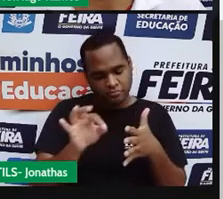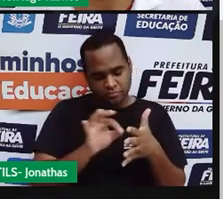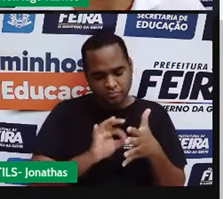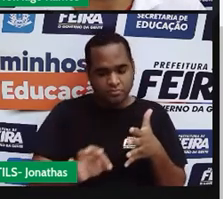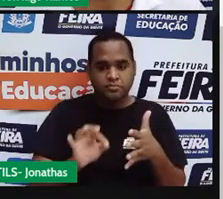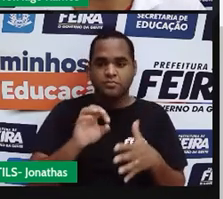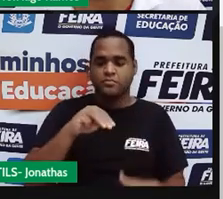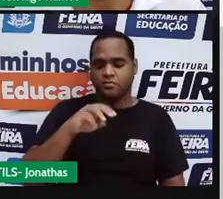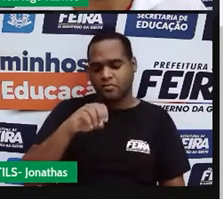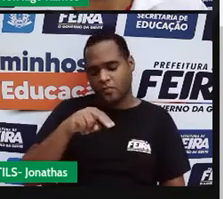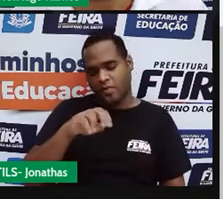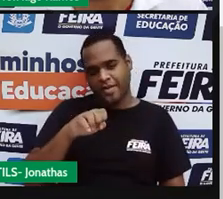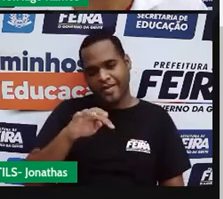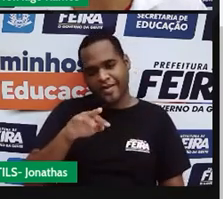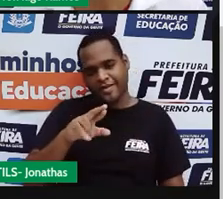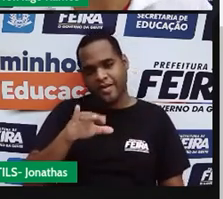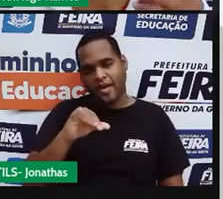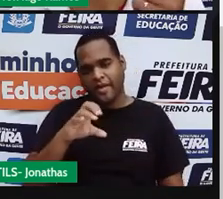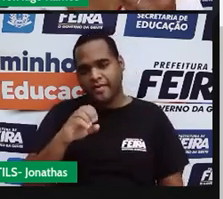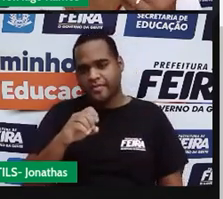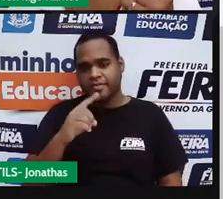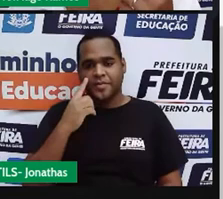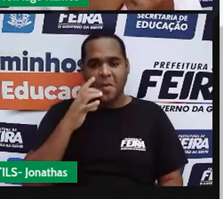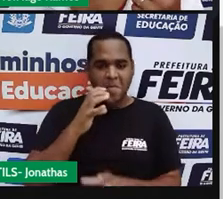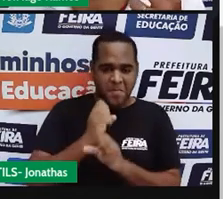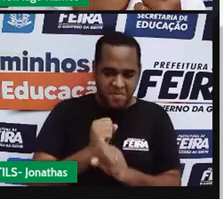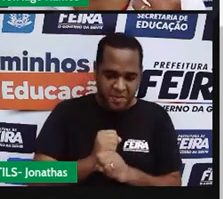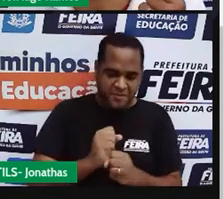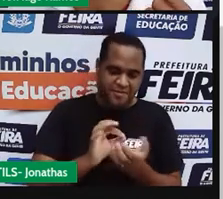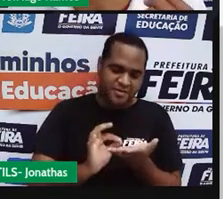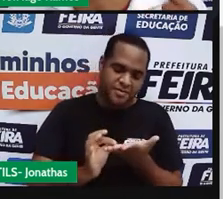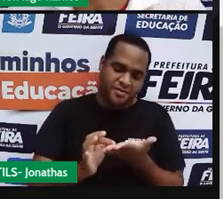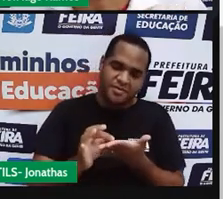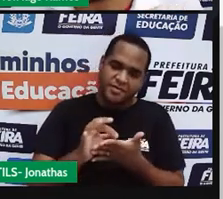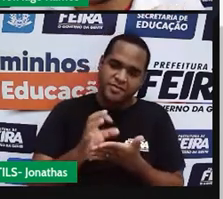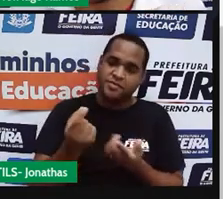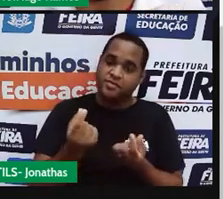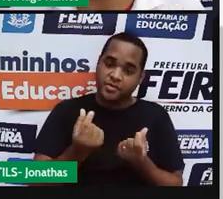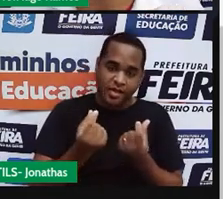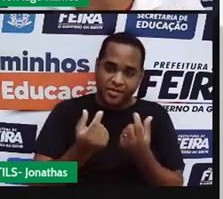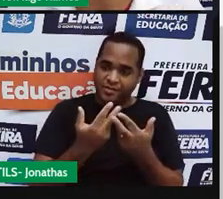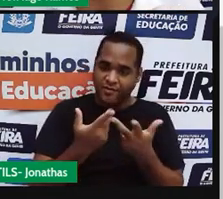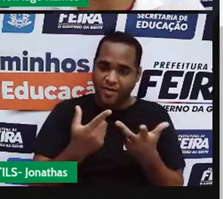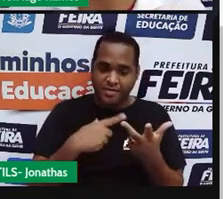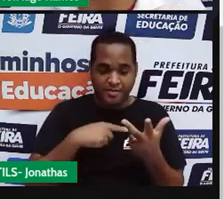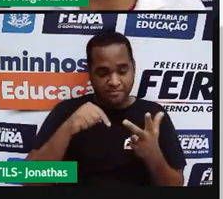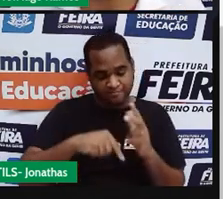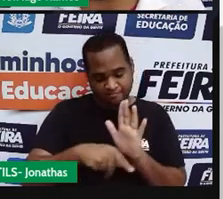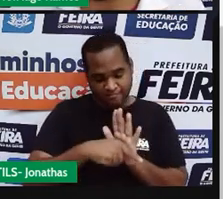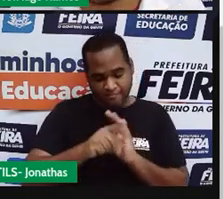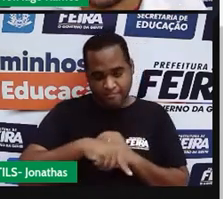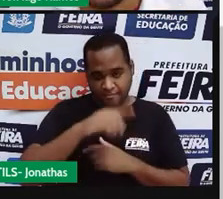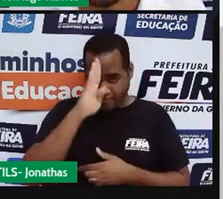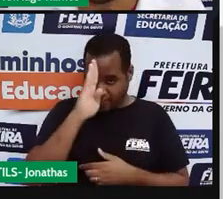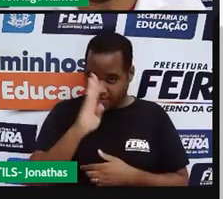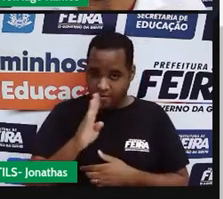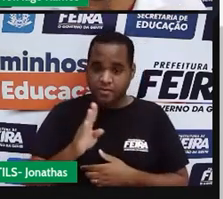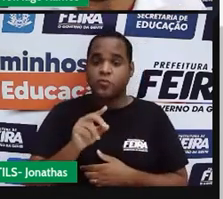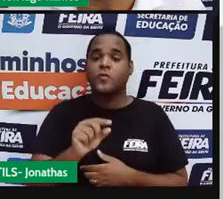o sistema monetário? É a nossa moeda, o nosso dinheiro, né? Aqui no Brasil, é o real.